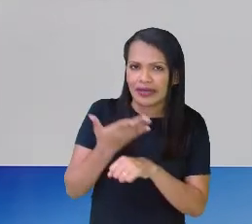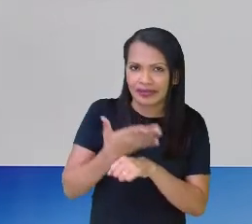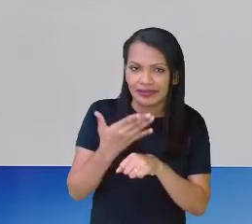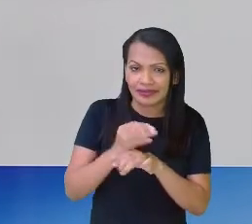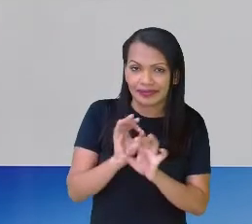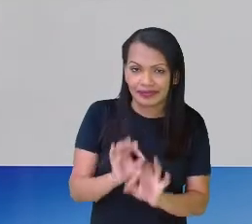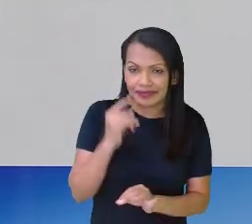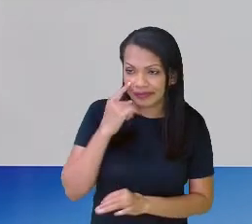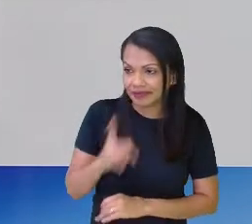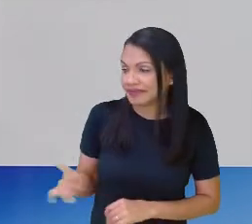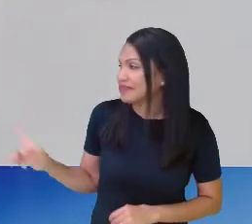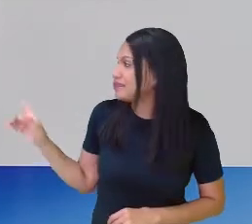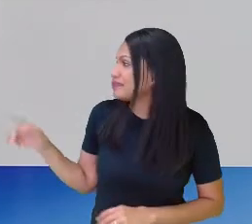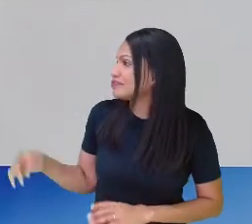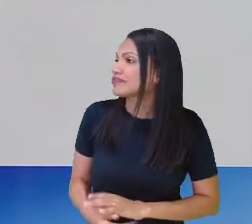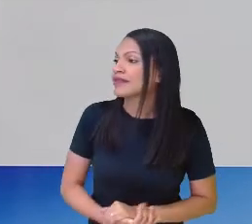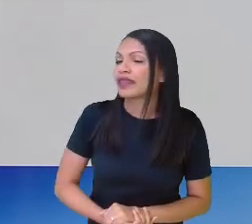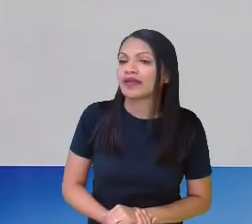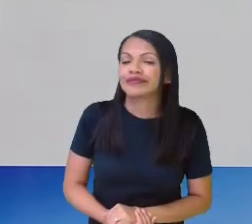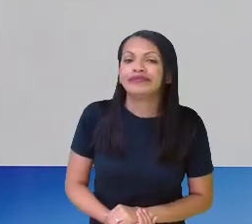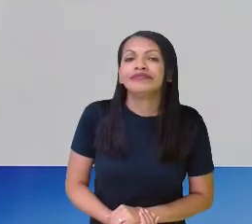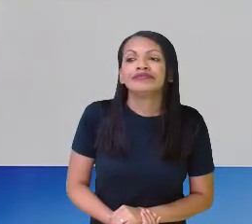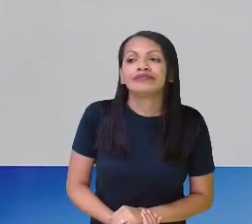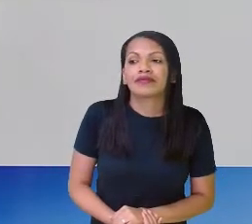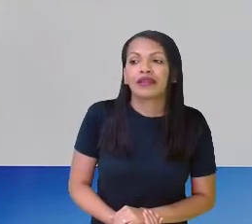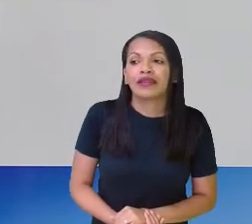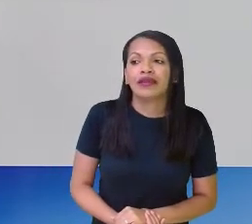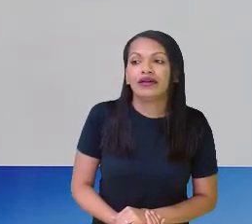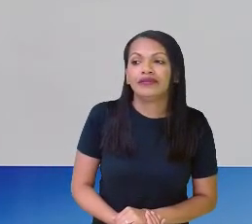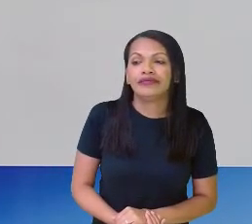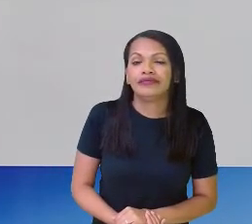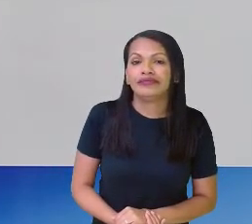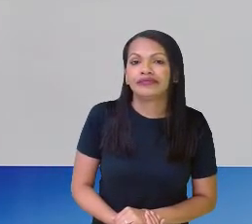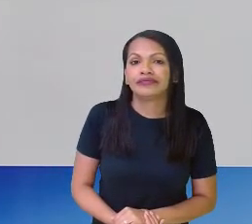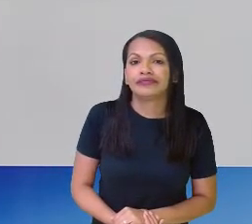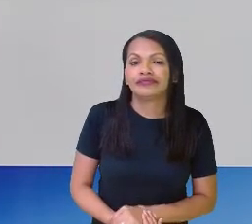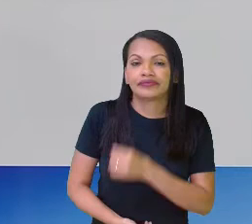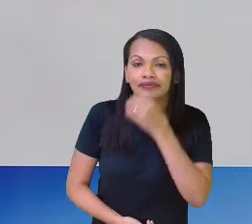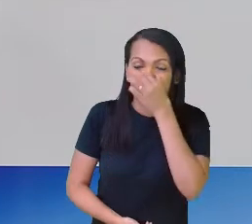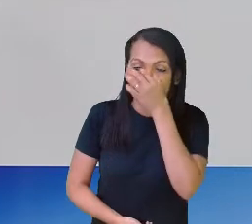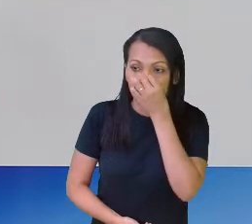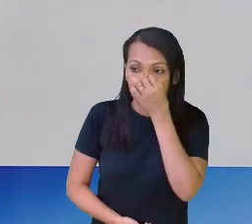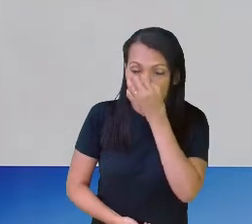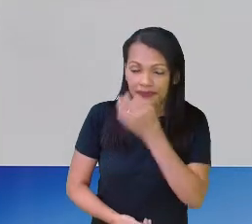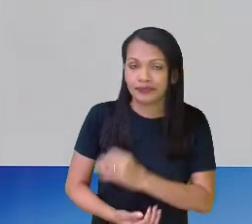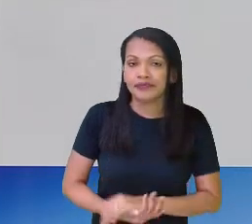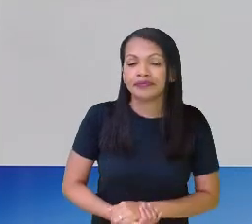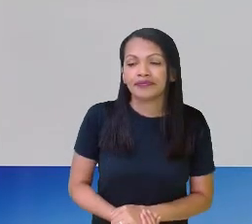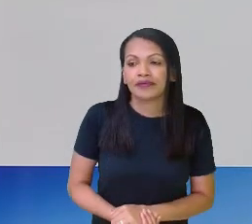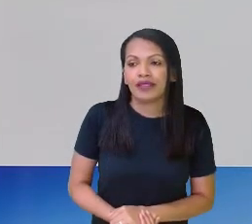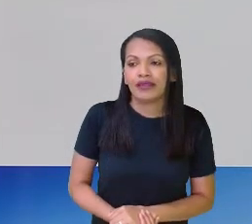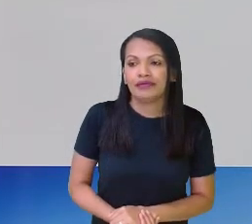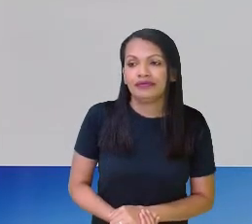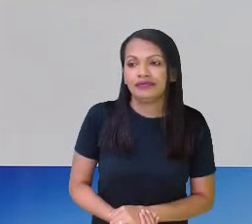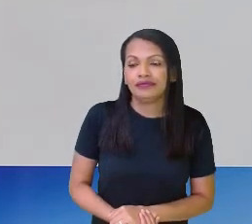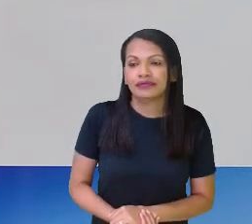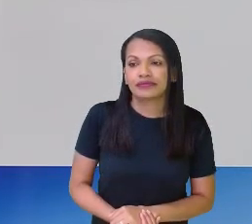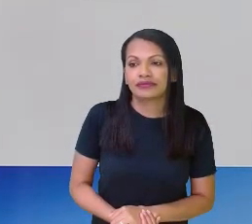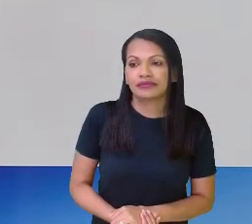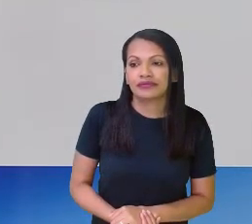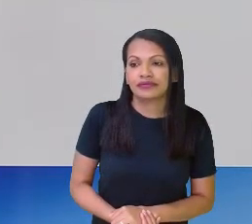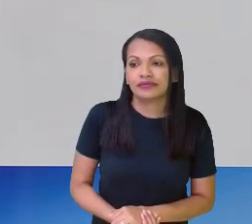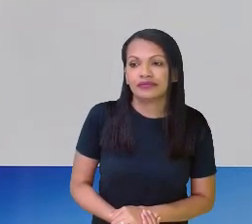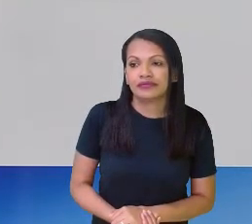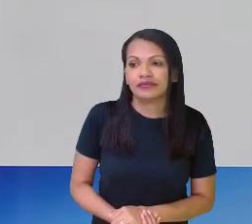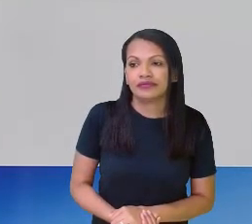Eu tenho três situações, certo? Vou pegar de um oitavo também.